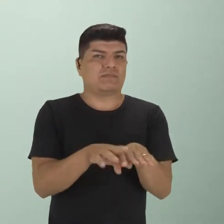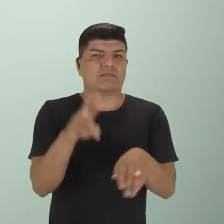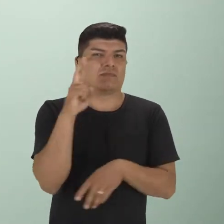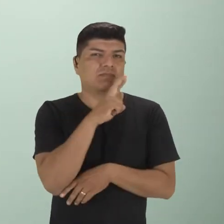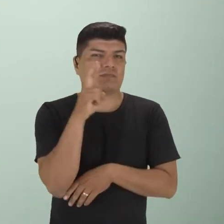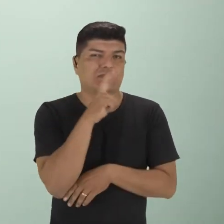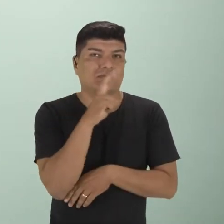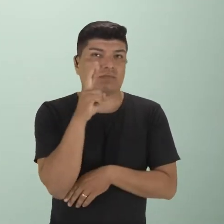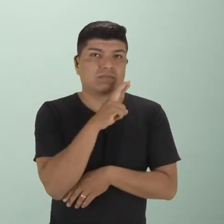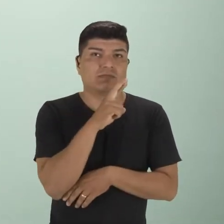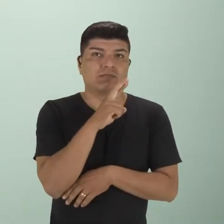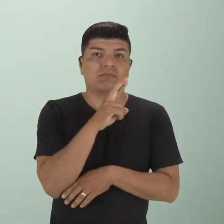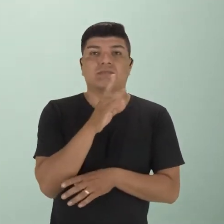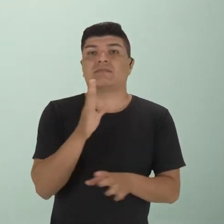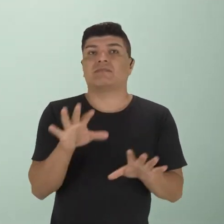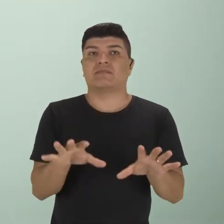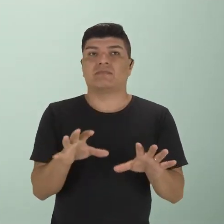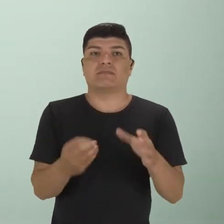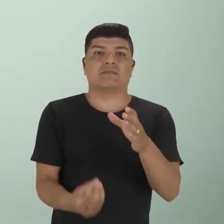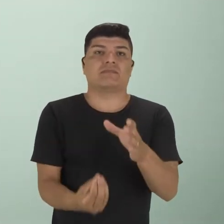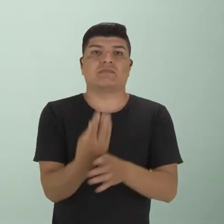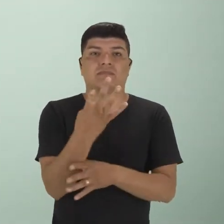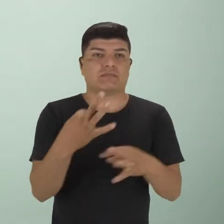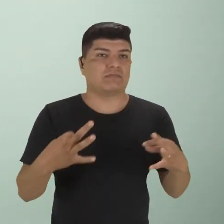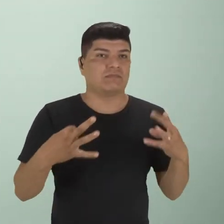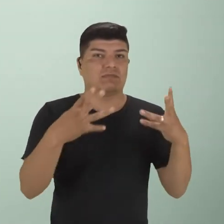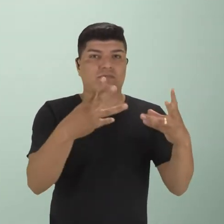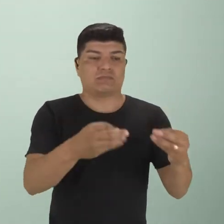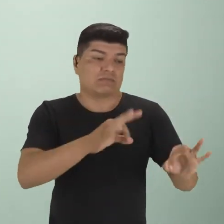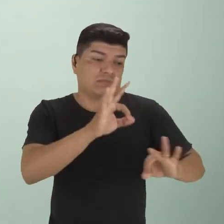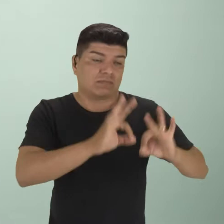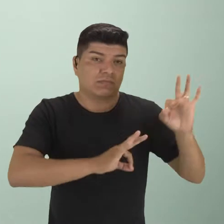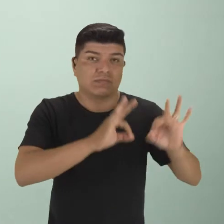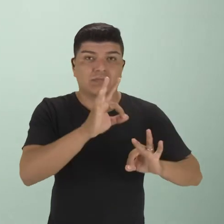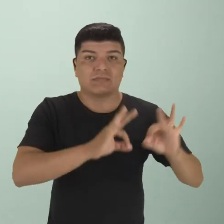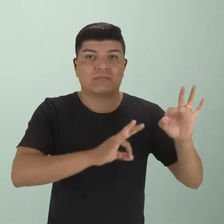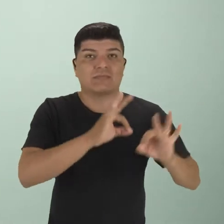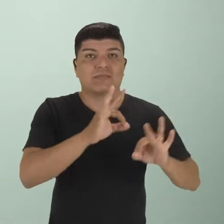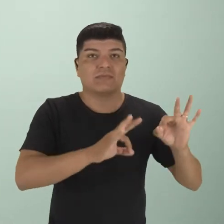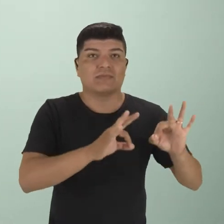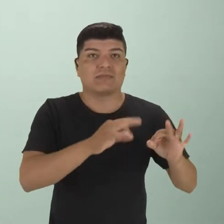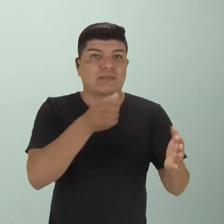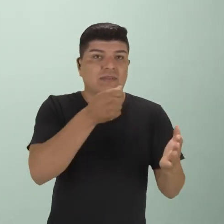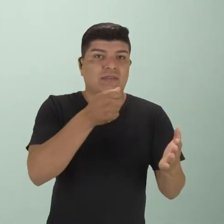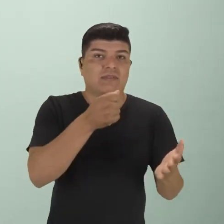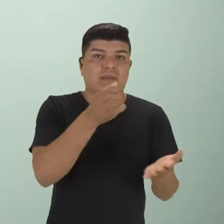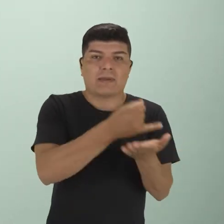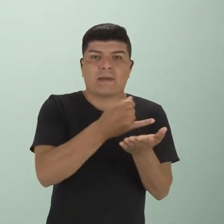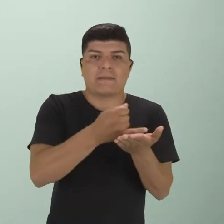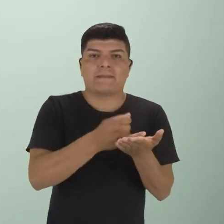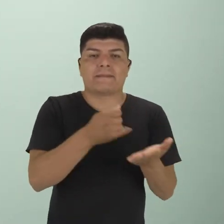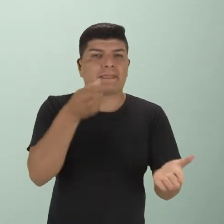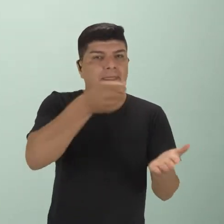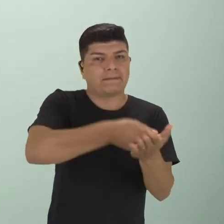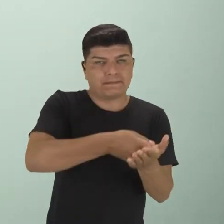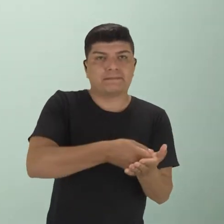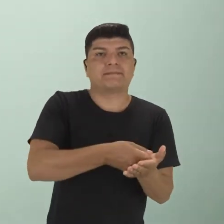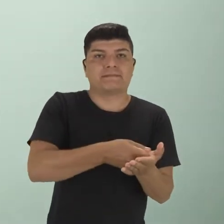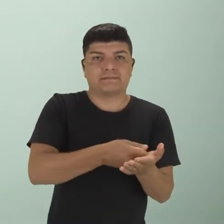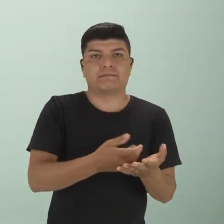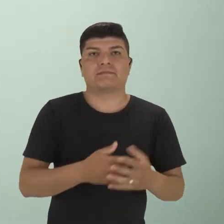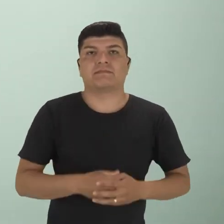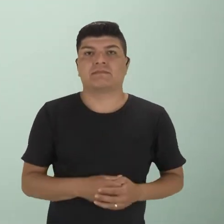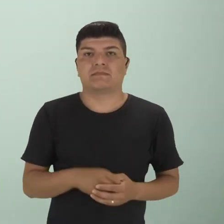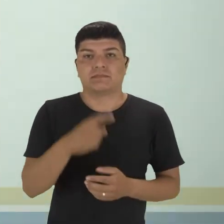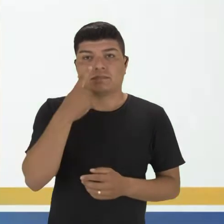Rússia, né? No caso, formando aí toda a organização, pagando impostos e usurpando esse povo todo.